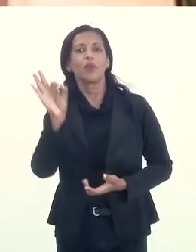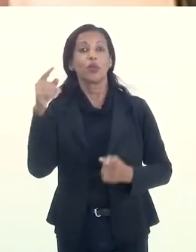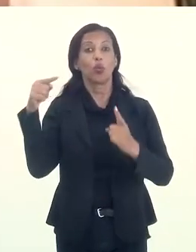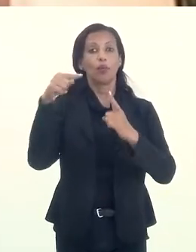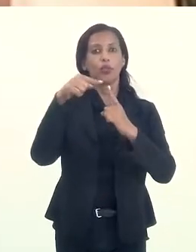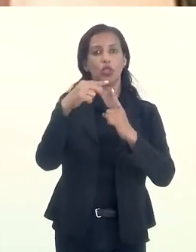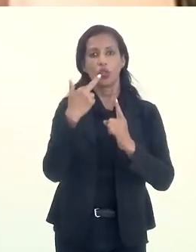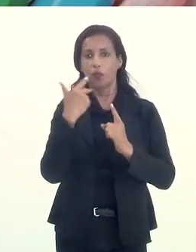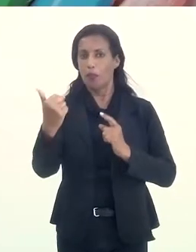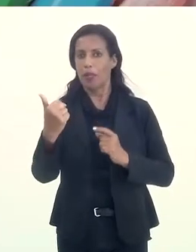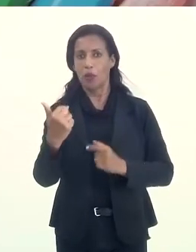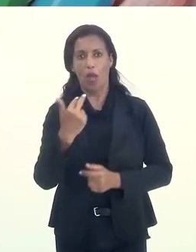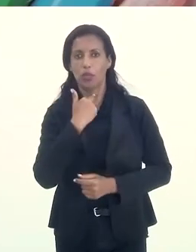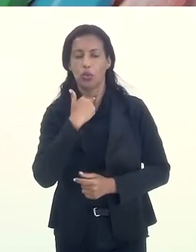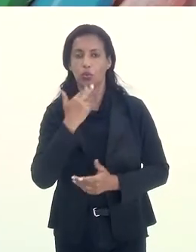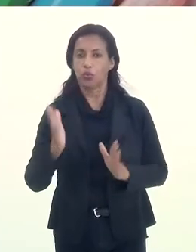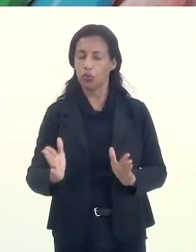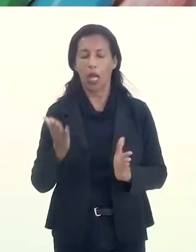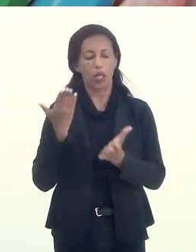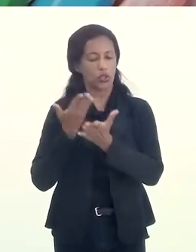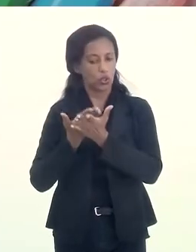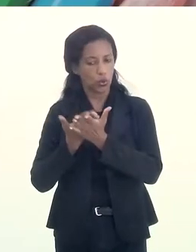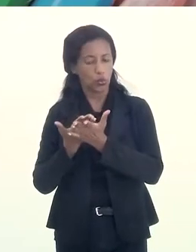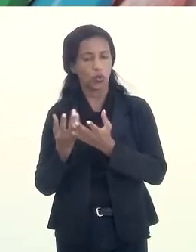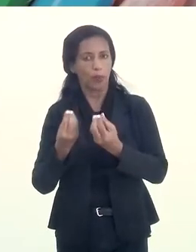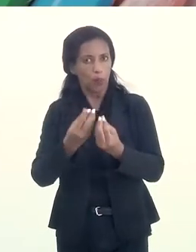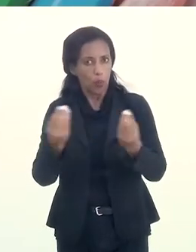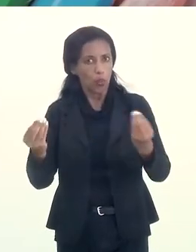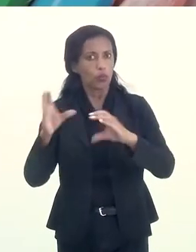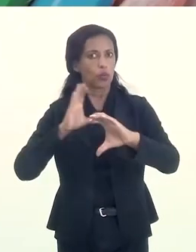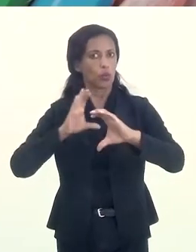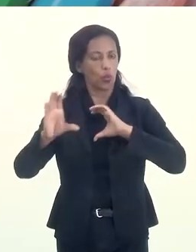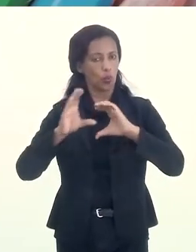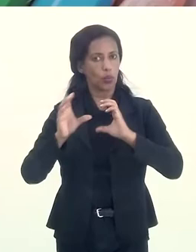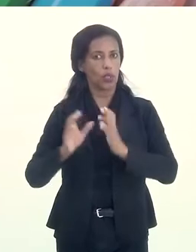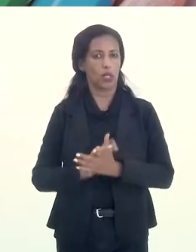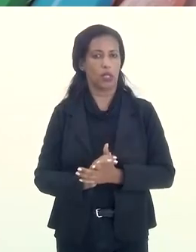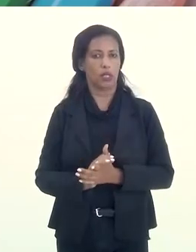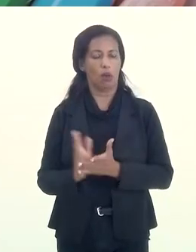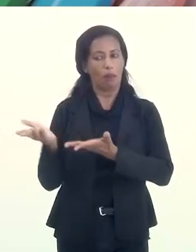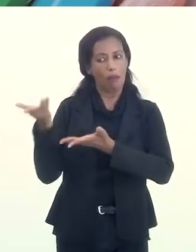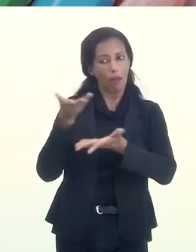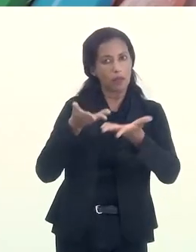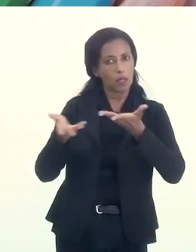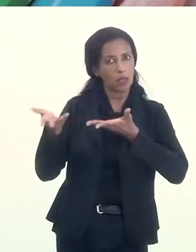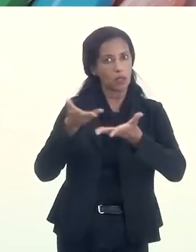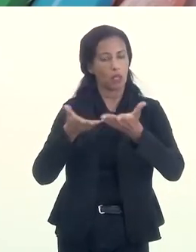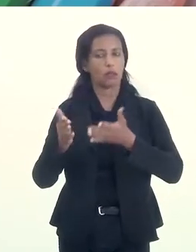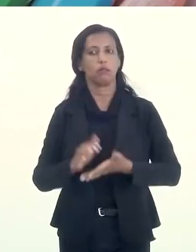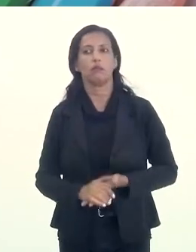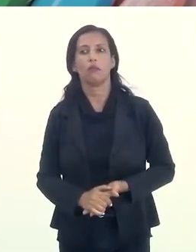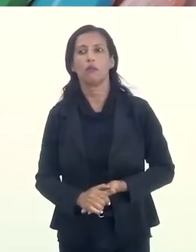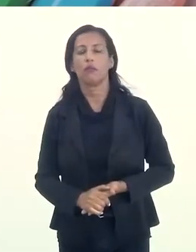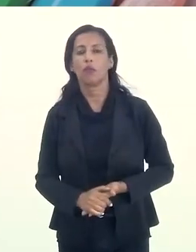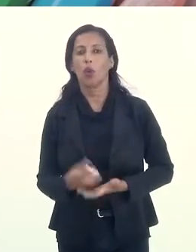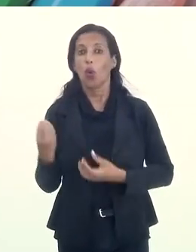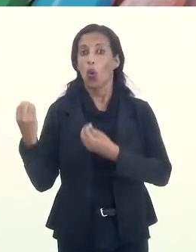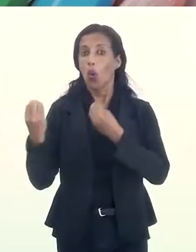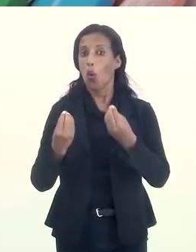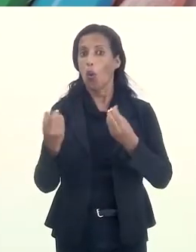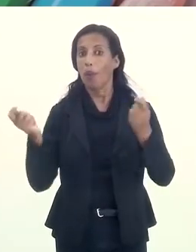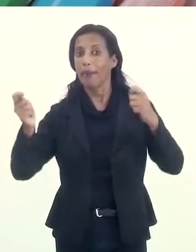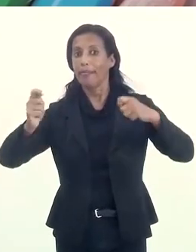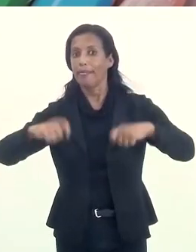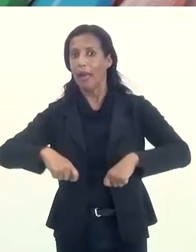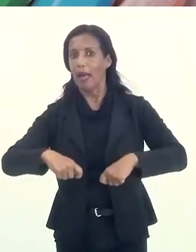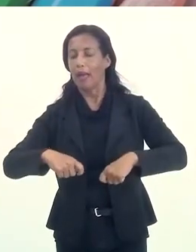linguagem. Não, de jeito nenhum. E a gente estuda isso muito em comunicação, a imparcialidade. Bom, como é